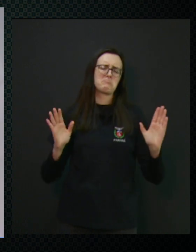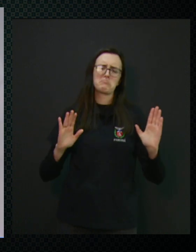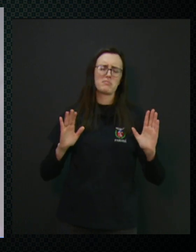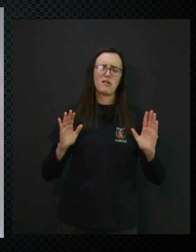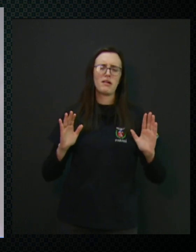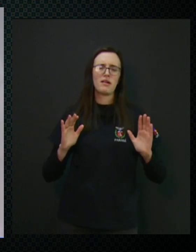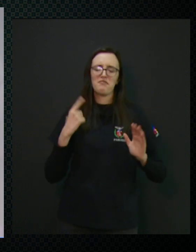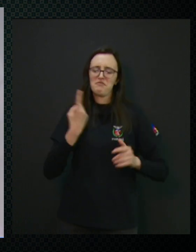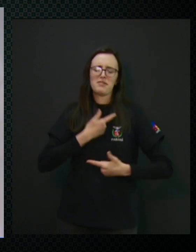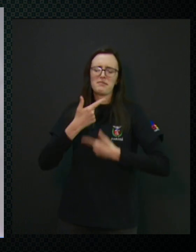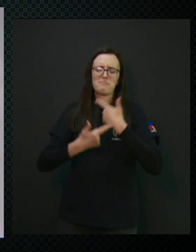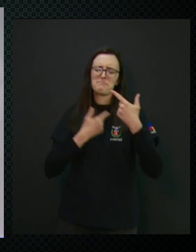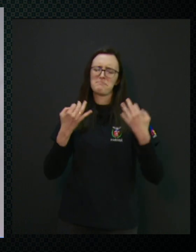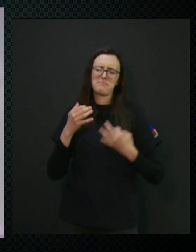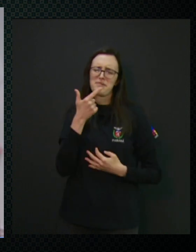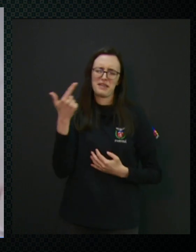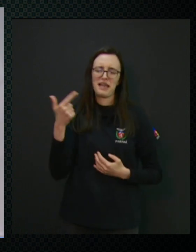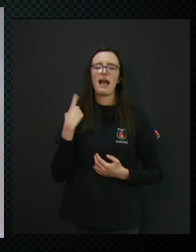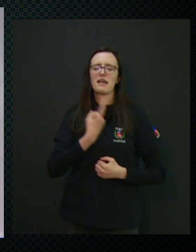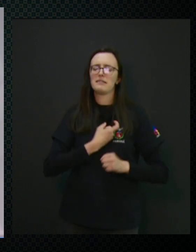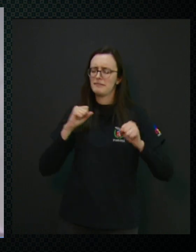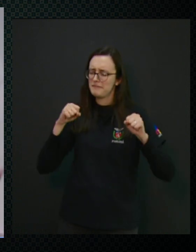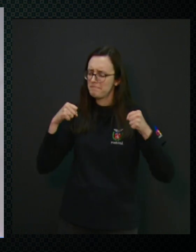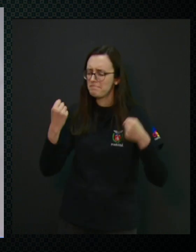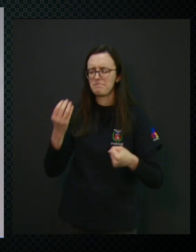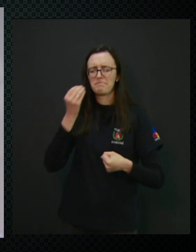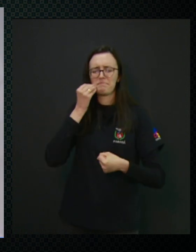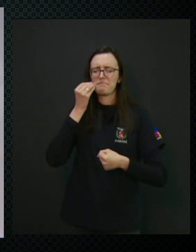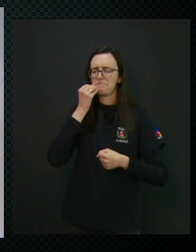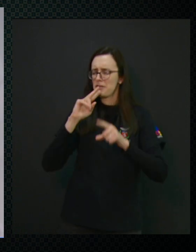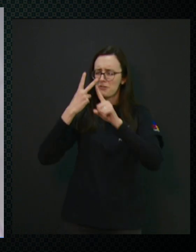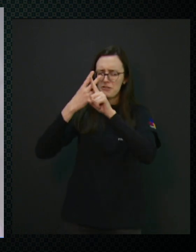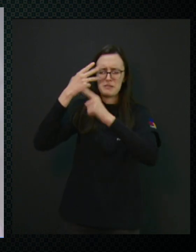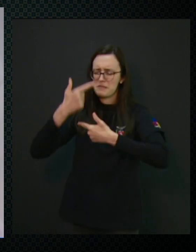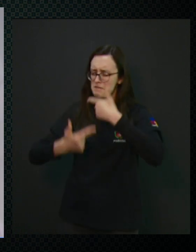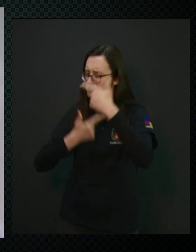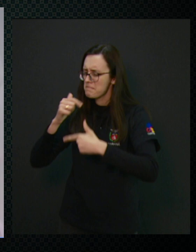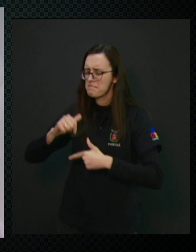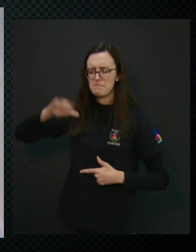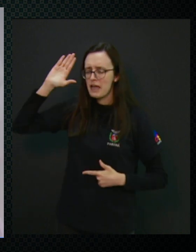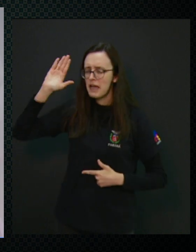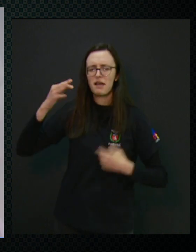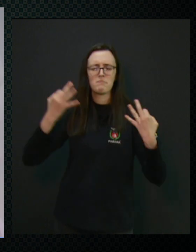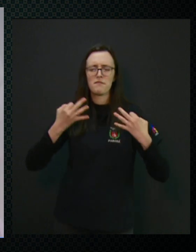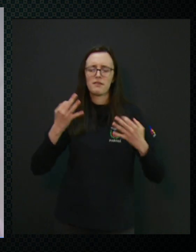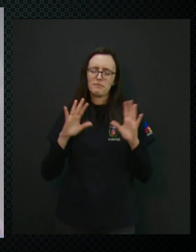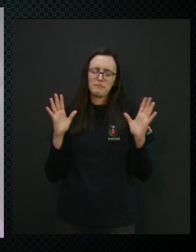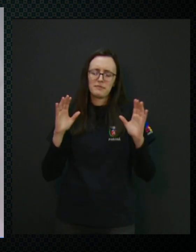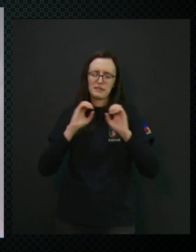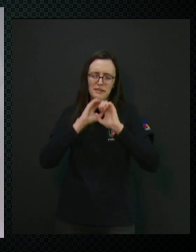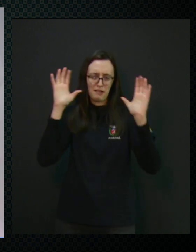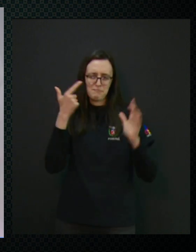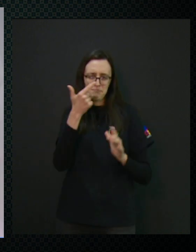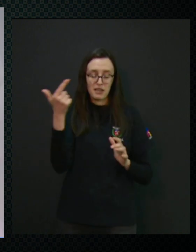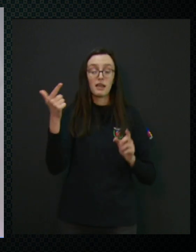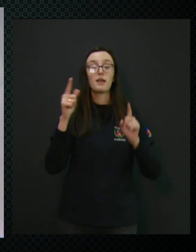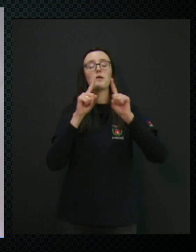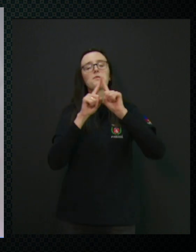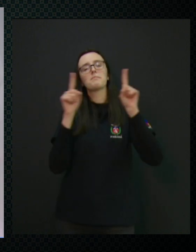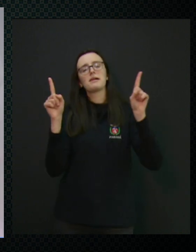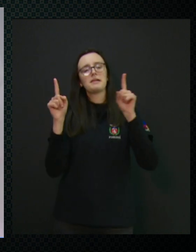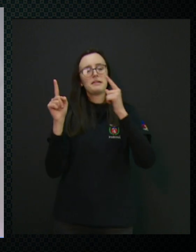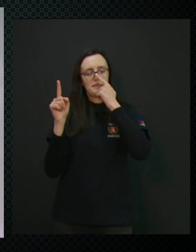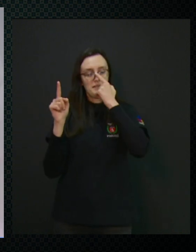nem no nosso trabalho, por mais que a gente se esforce, se desdobre, a gente não tem aquela perfeição, óbvio, né, mas